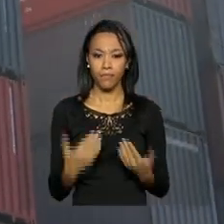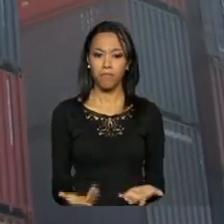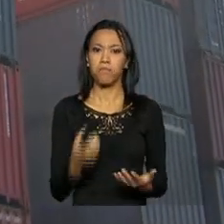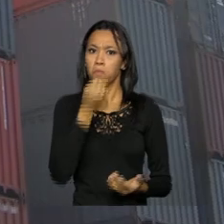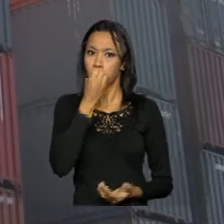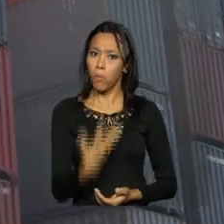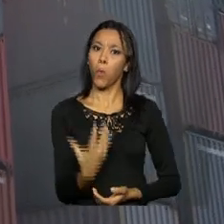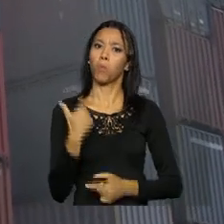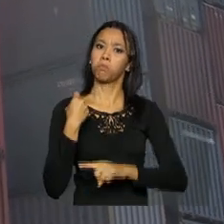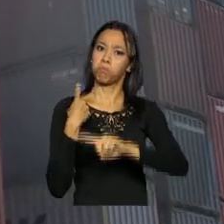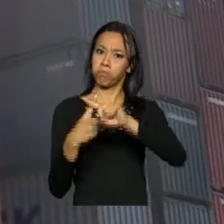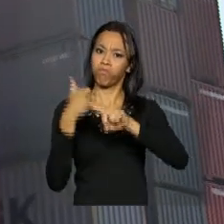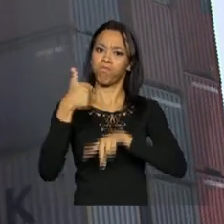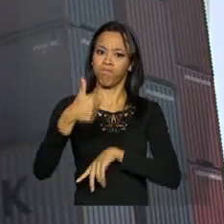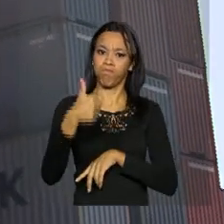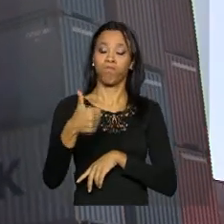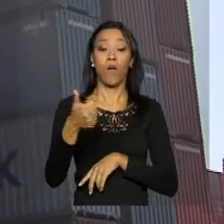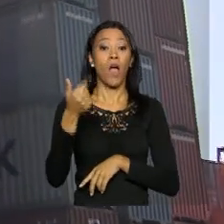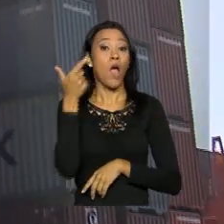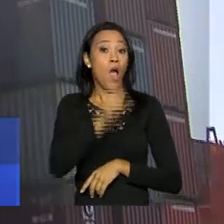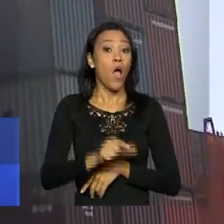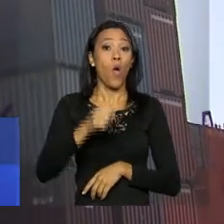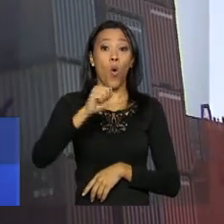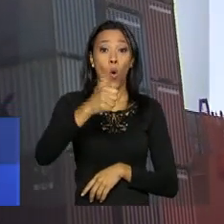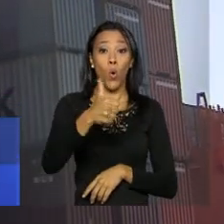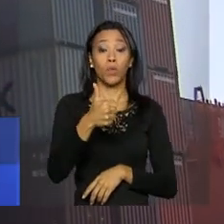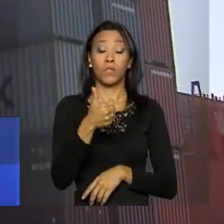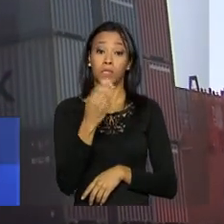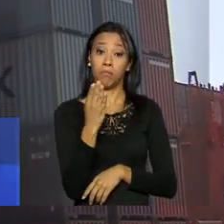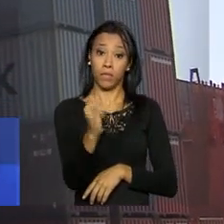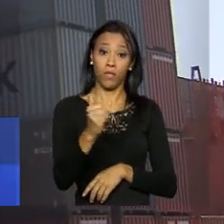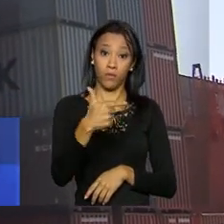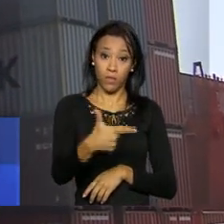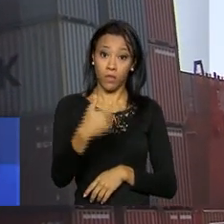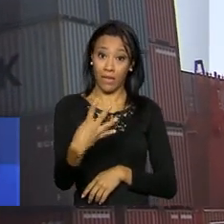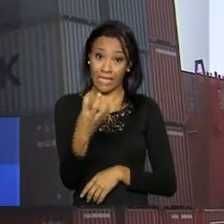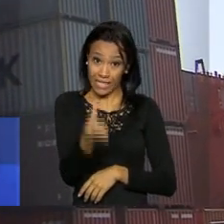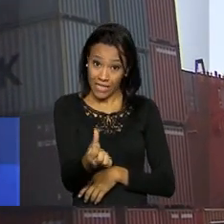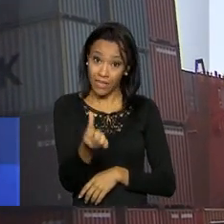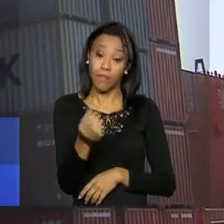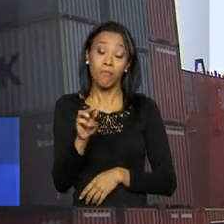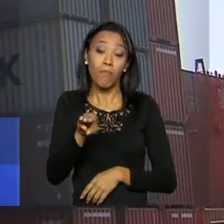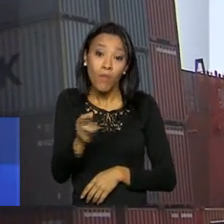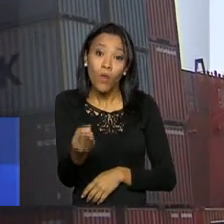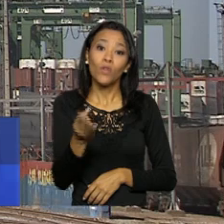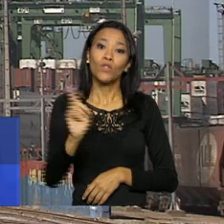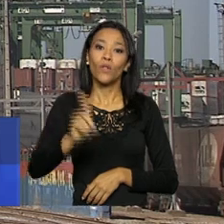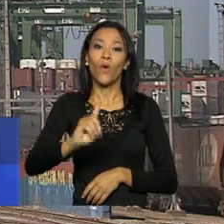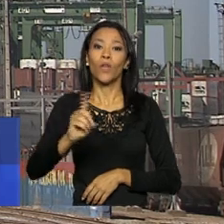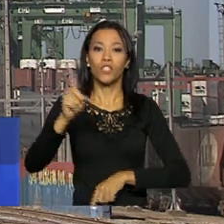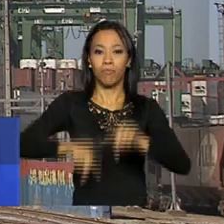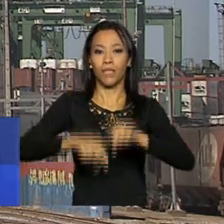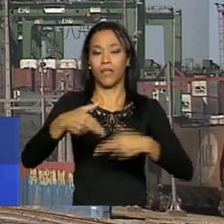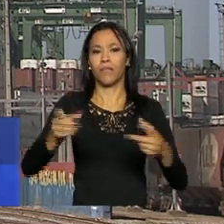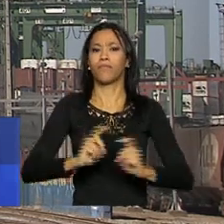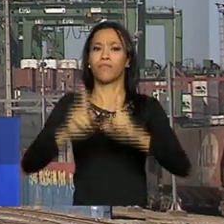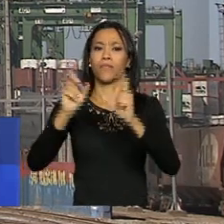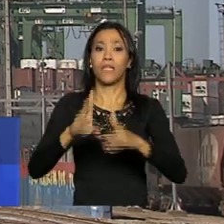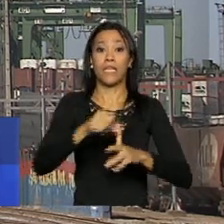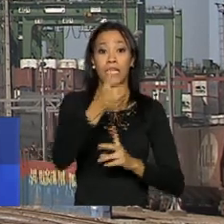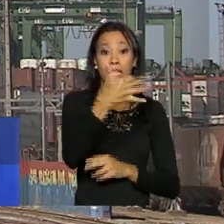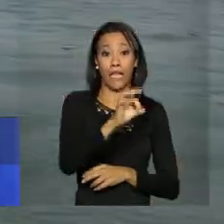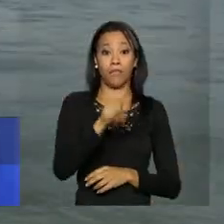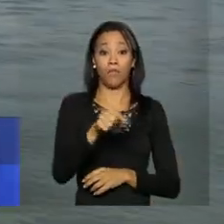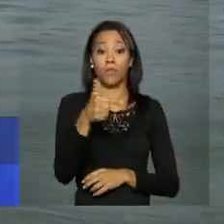positivo em janeiro foi o resultado de 11 bilhões e 246 milhões de dólares em produtos exportados e de 10 bilhões e